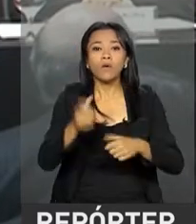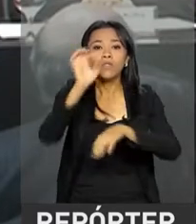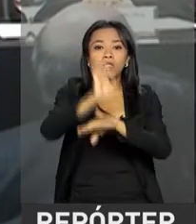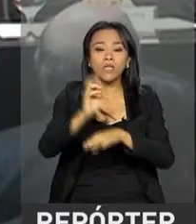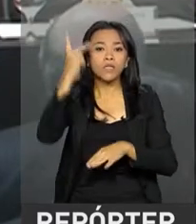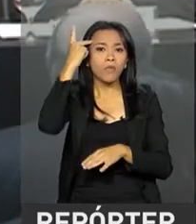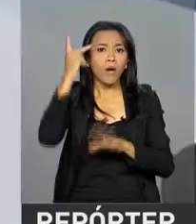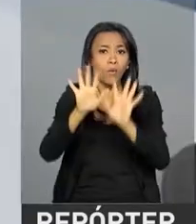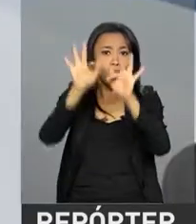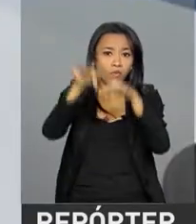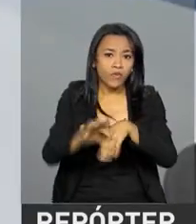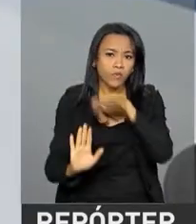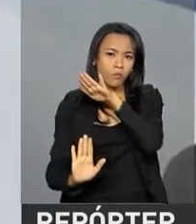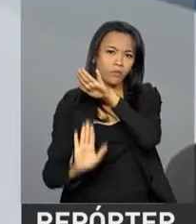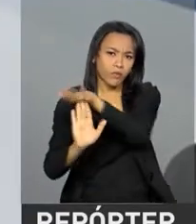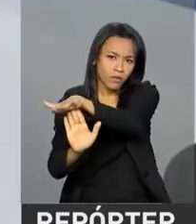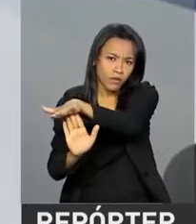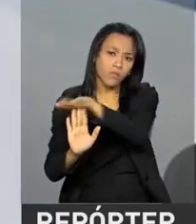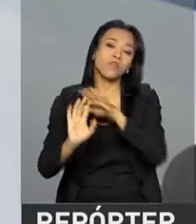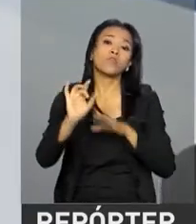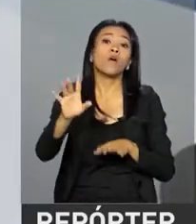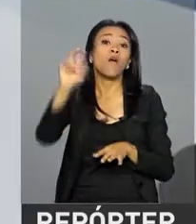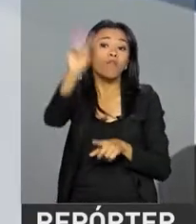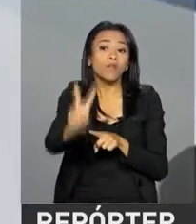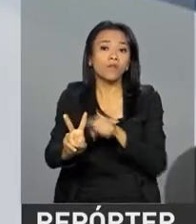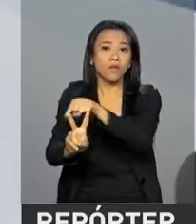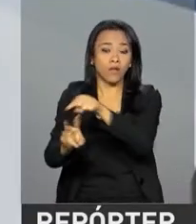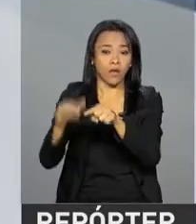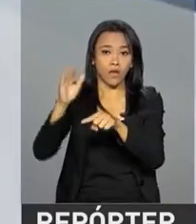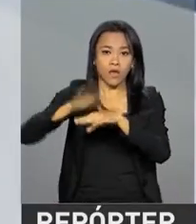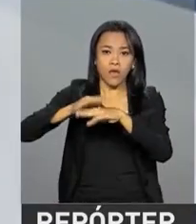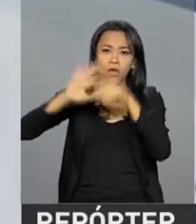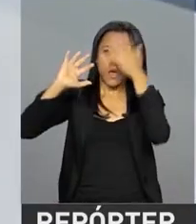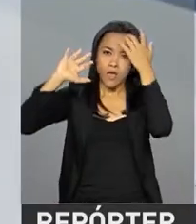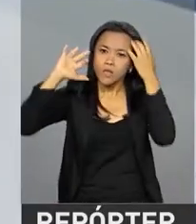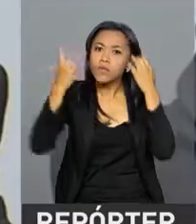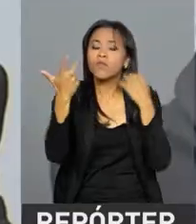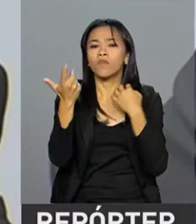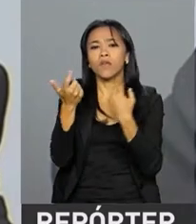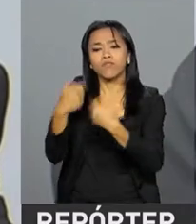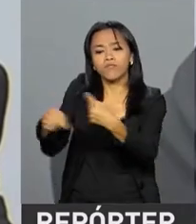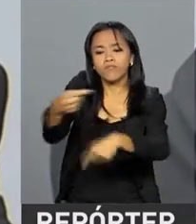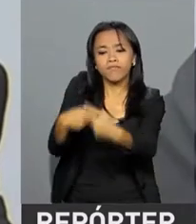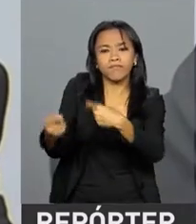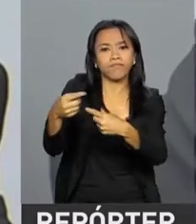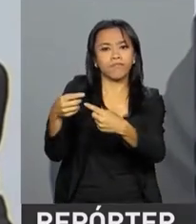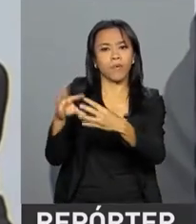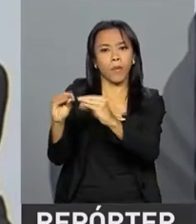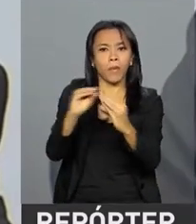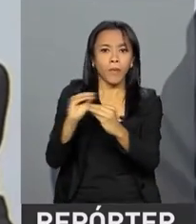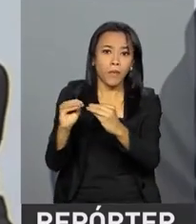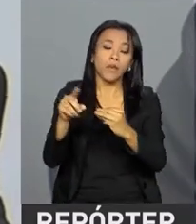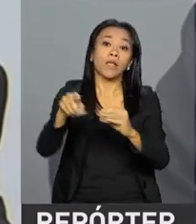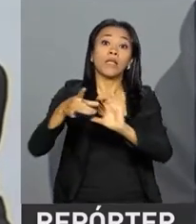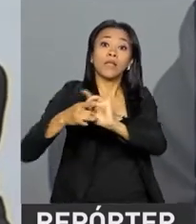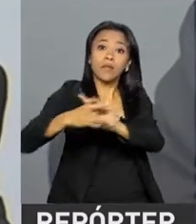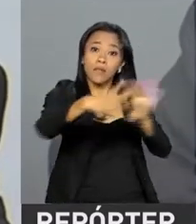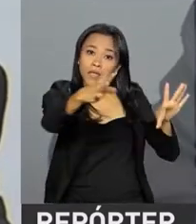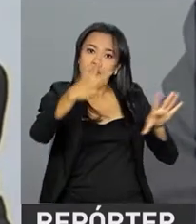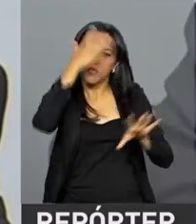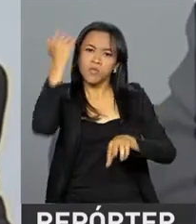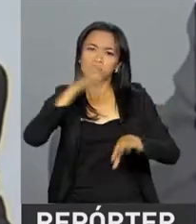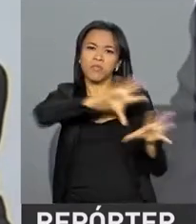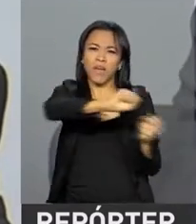suspensão só ocorrerá quando a Venezuela restabelecer a plena ordem democrática, com a libertação dos presos políticos, a